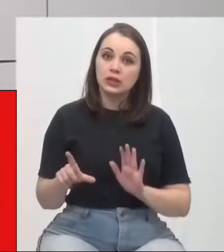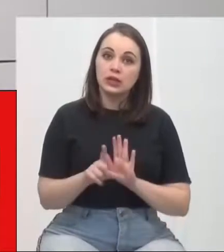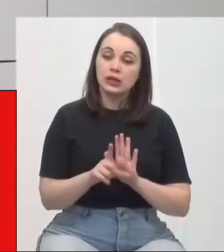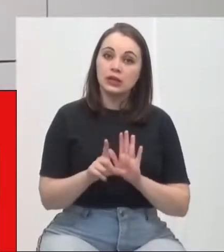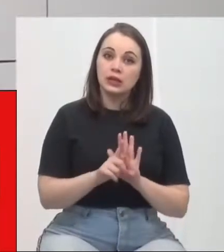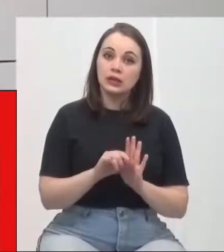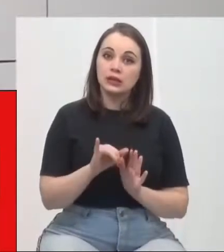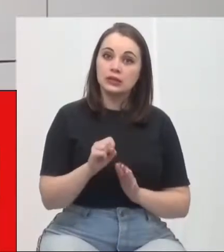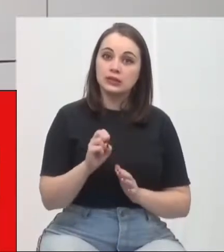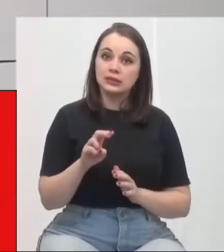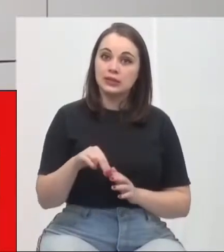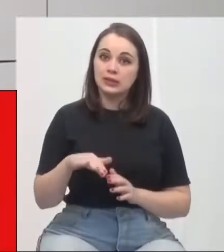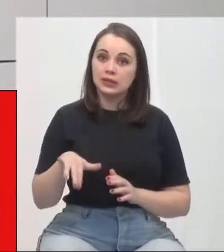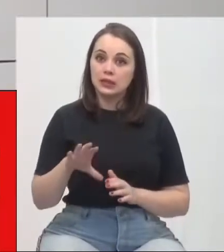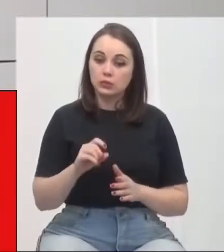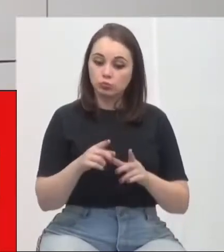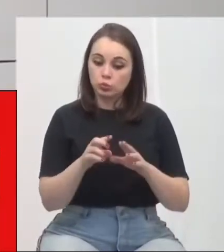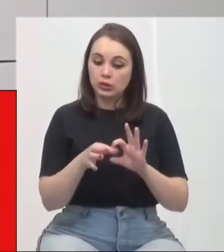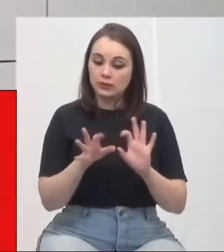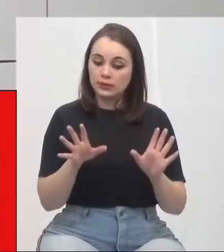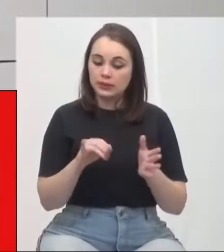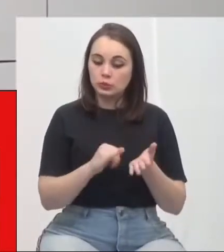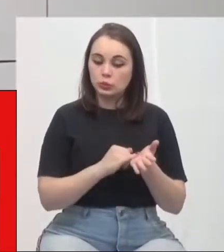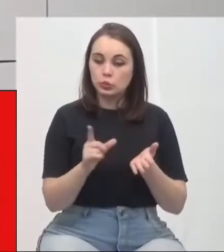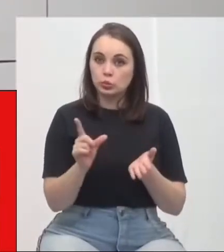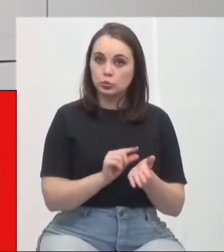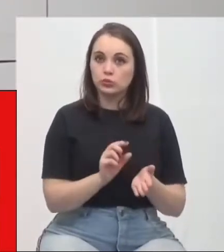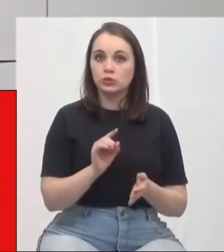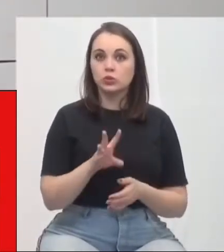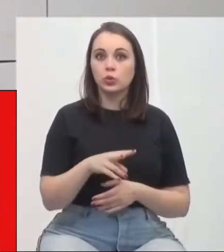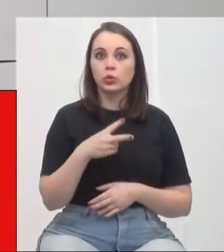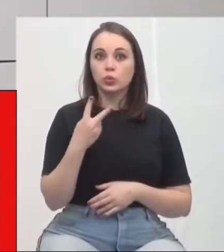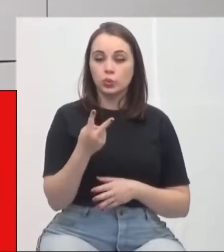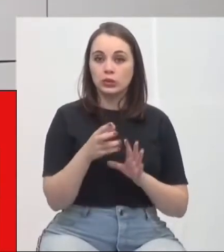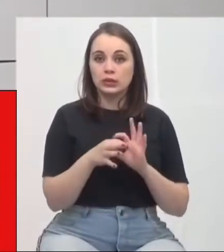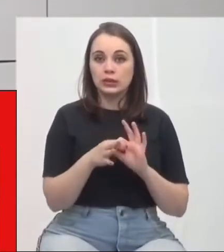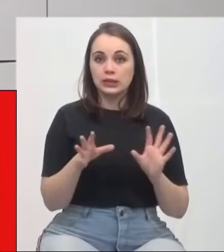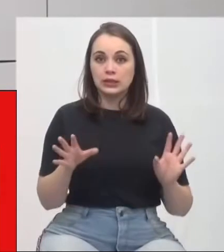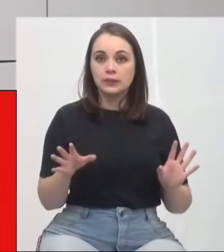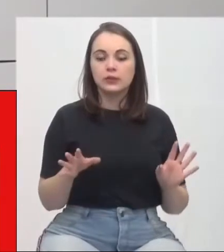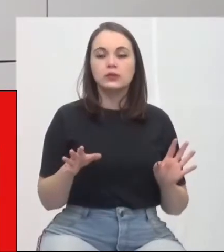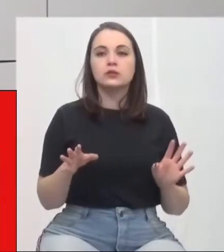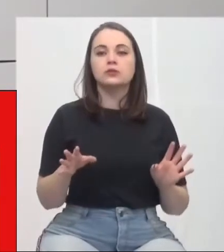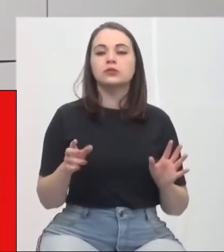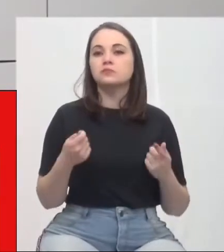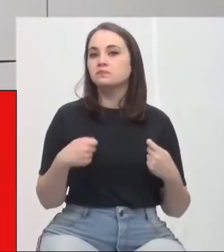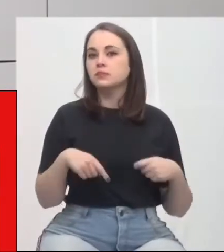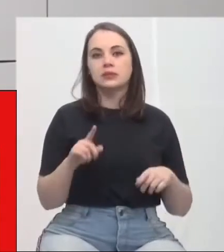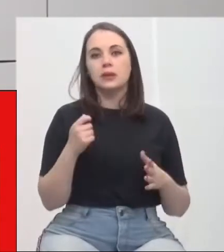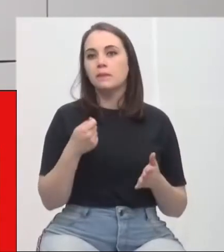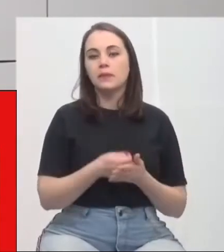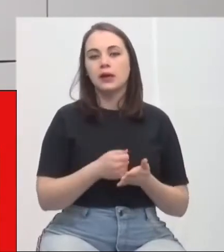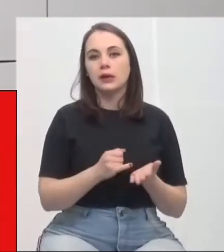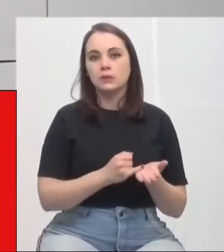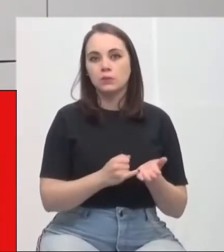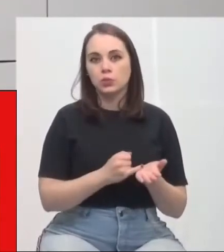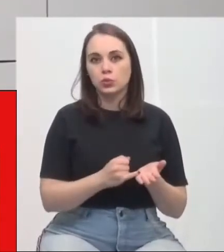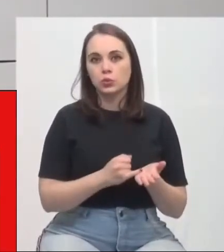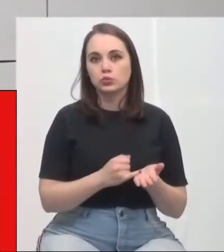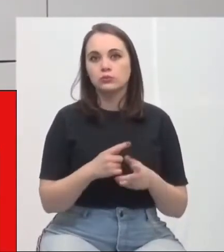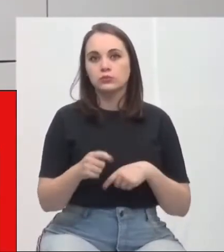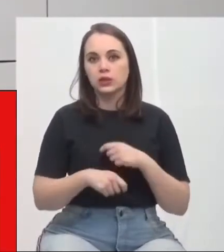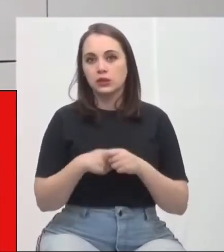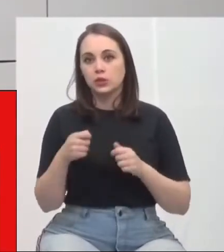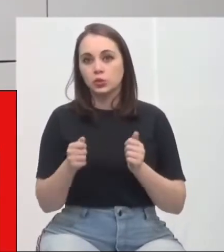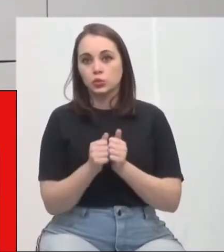isenções e houveram duas autorizações de isenção, na verdade, um convênio com